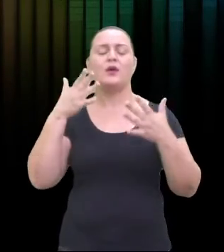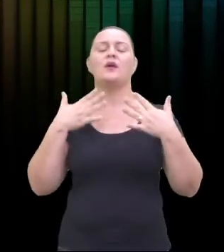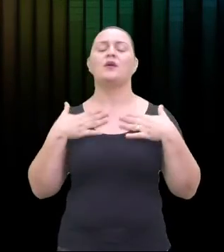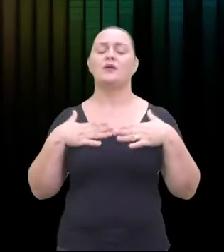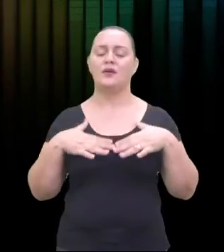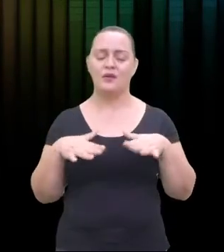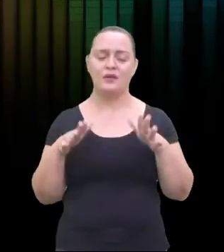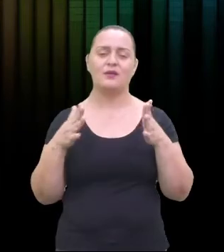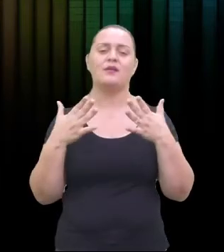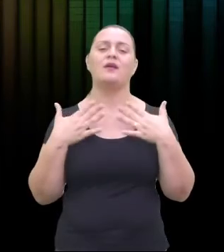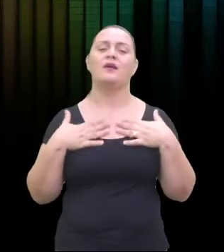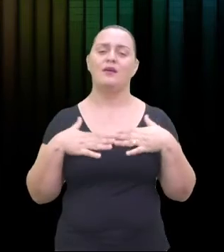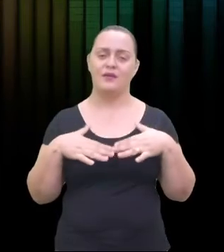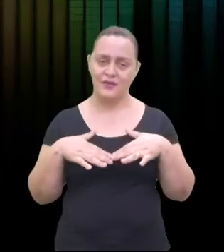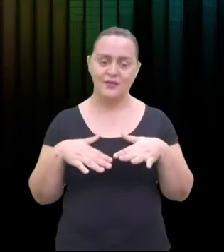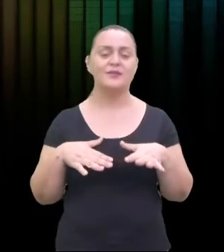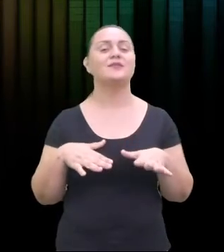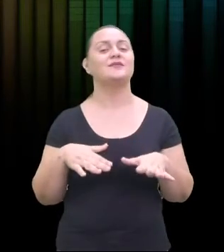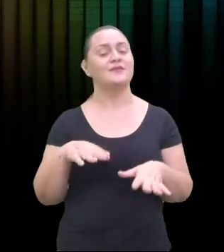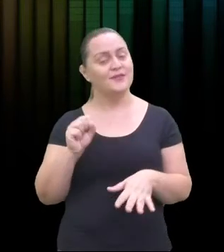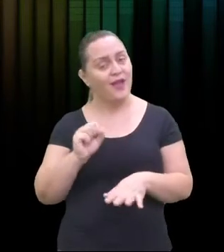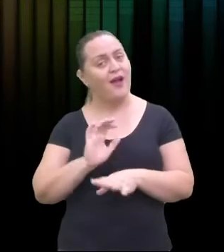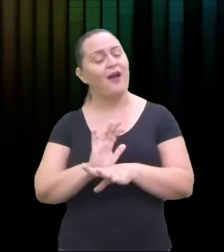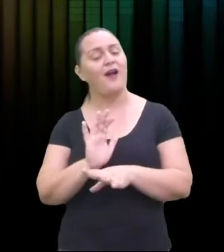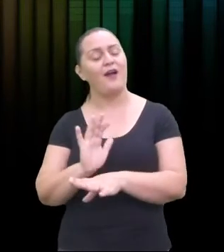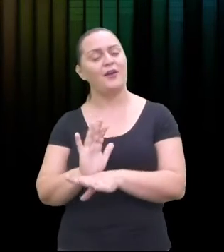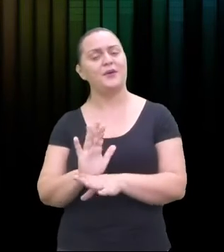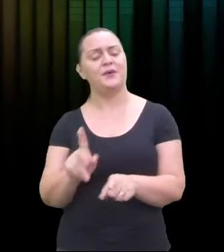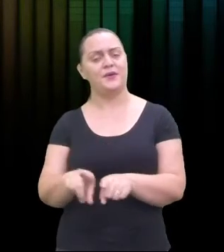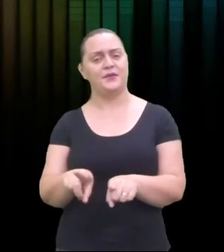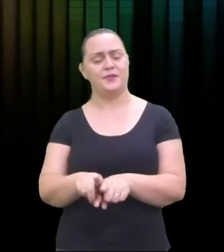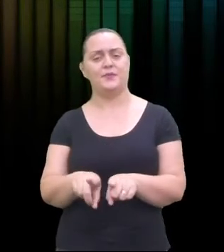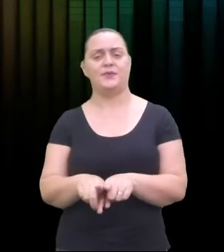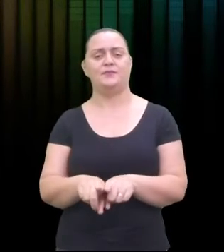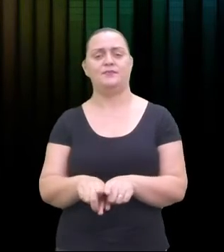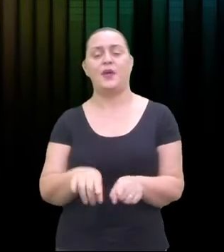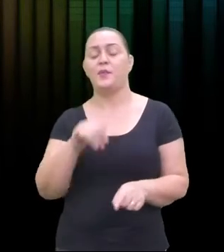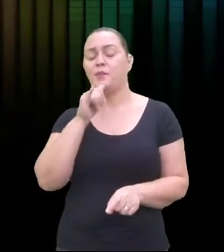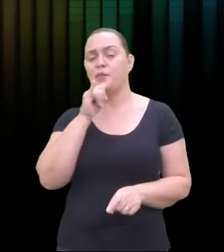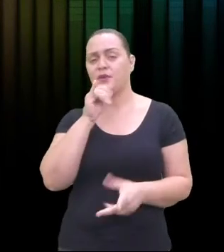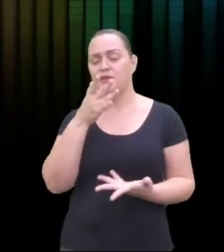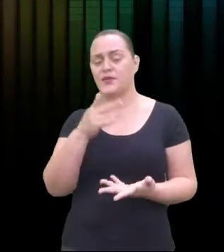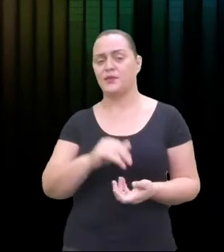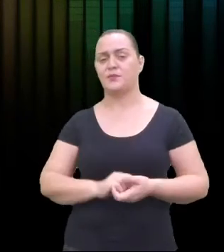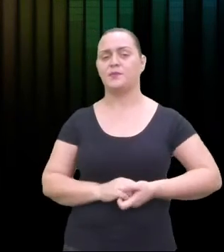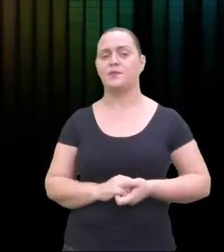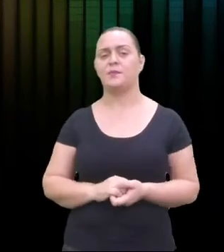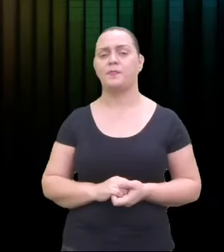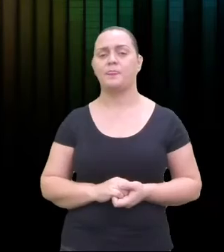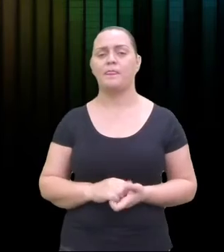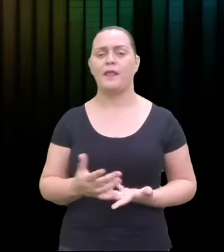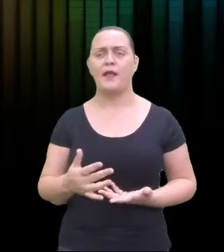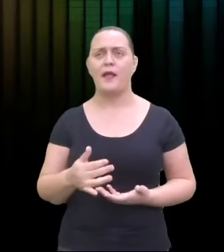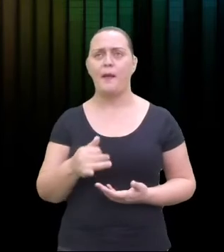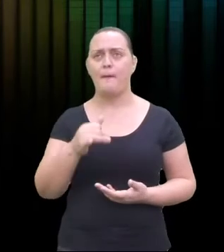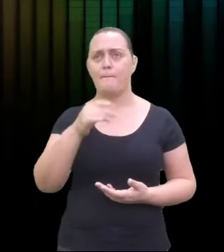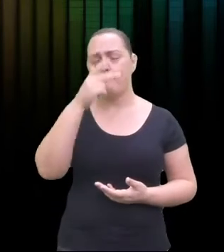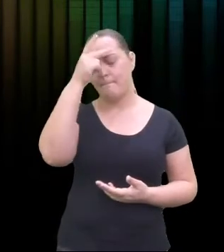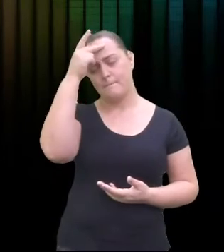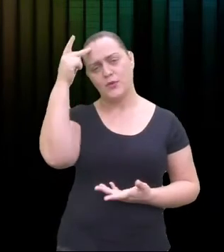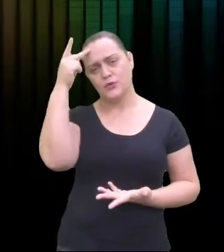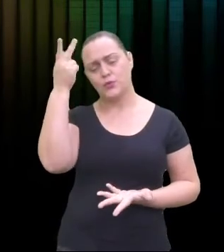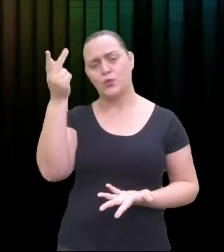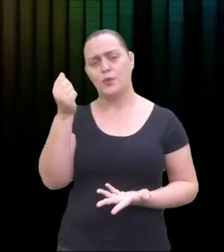ajuda a criar vínculos. É isso que eu falei lá no início, não sei se alguém lembra aí, assistindo a aula. Quando a mãe canta para um bebê, por